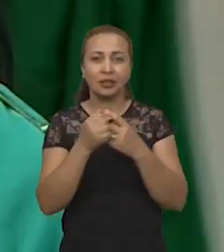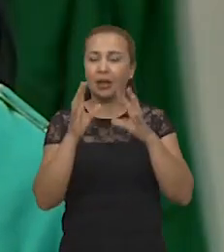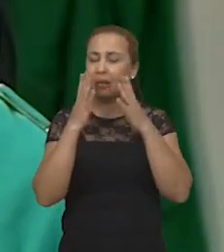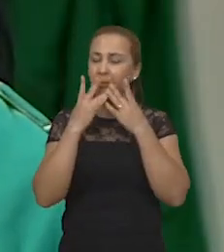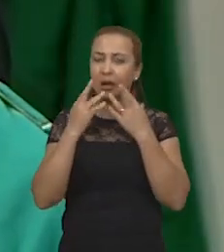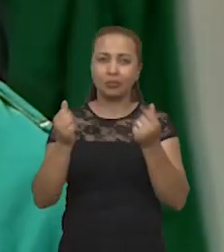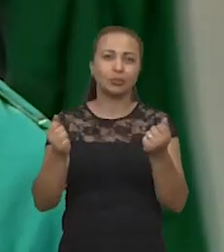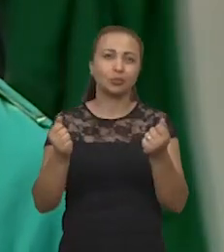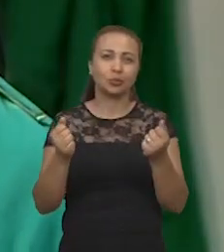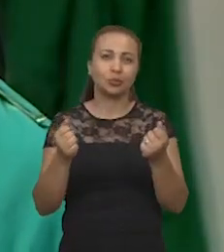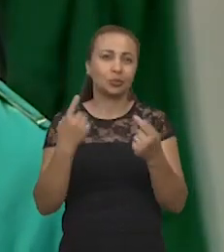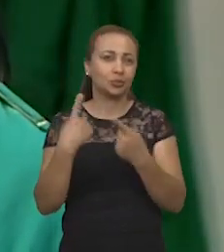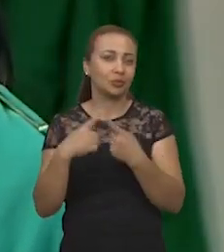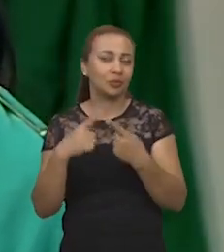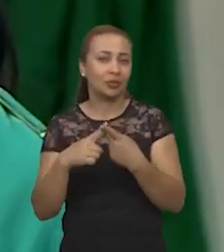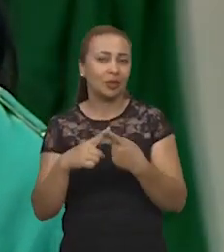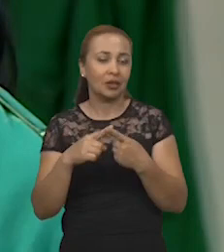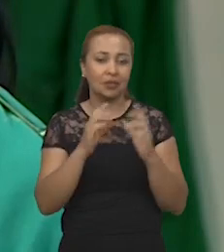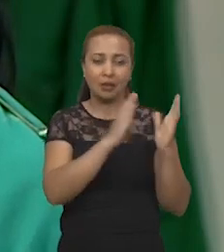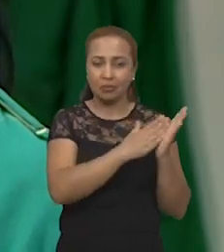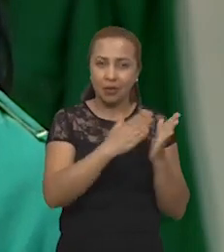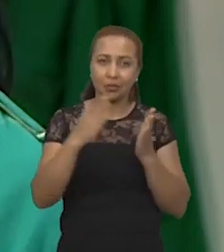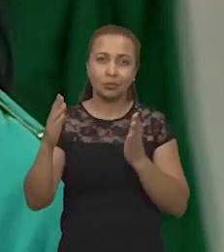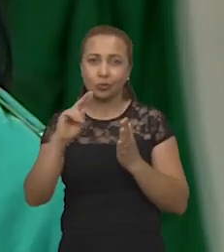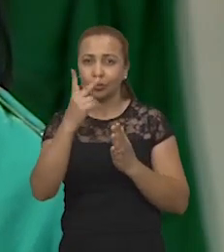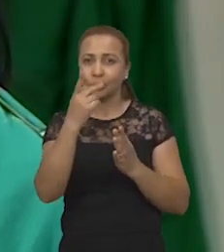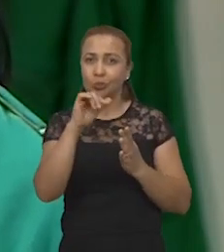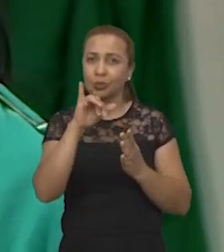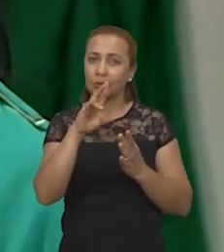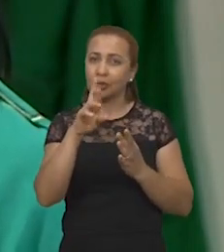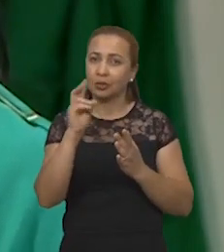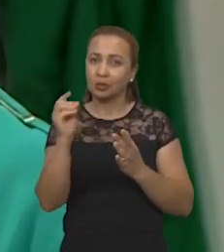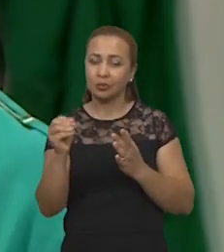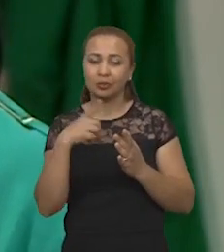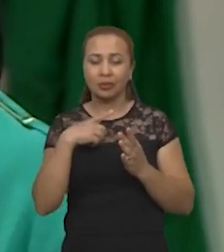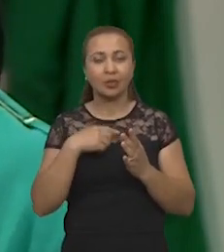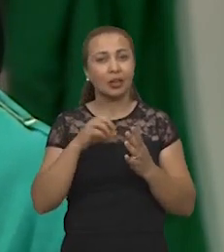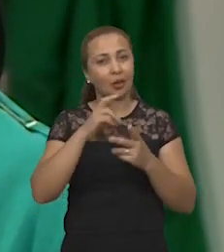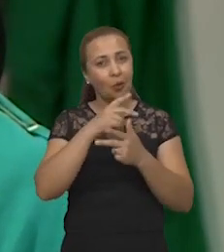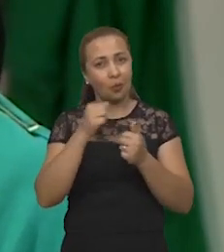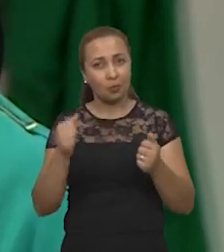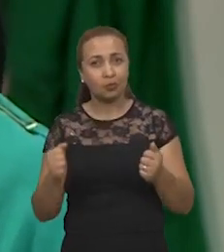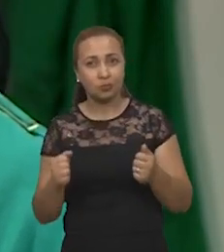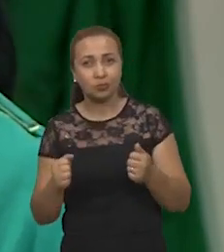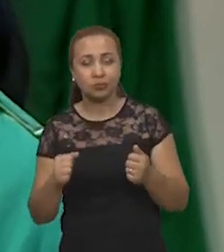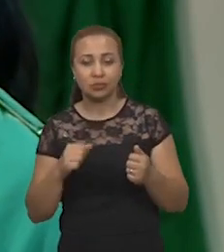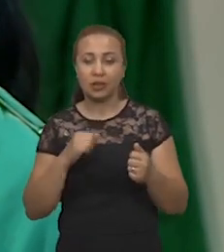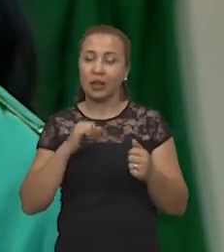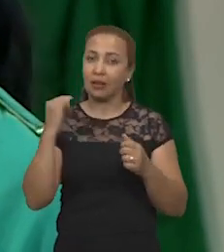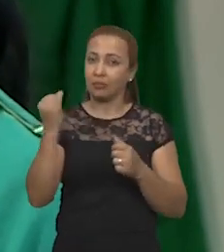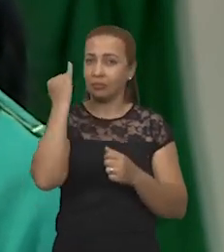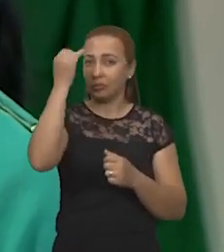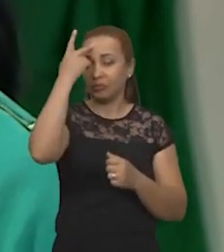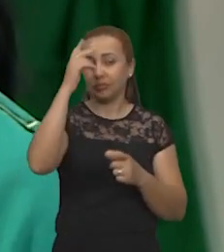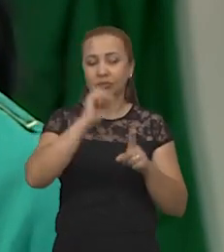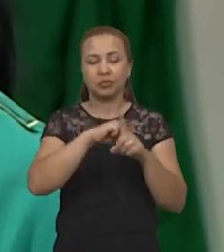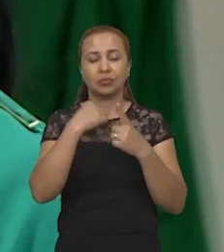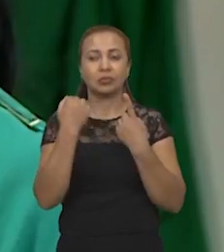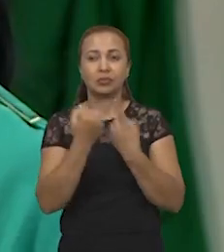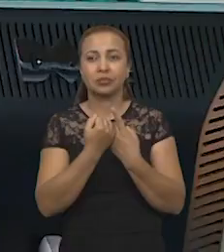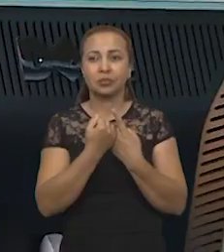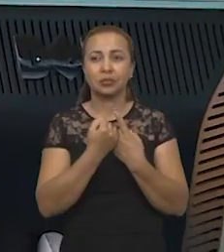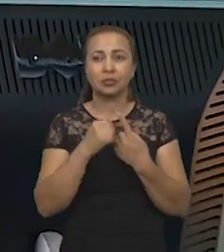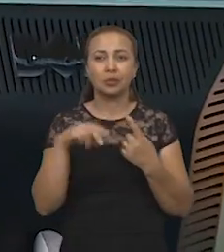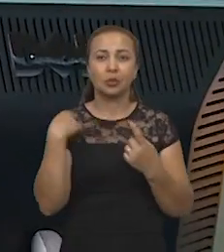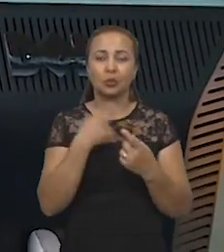ele é fantástico, porque a parte dele você pode ter insumos que são importantes para a sociedade.